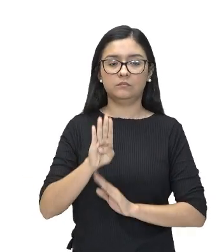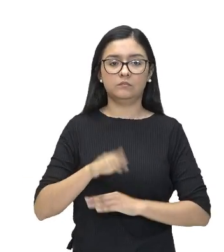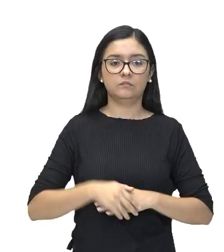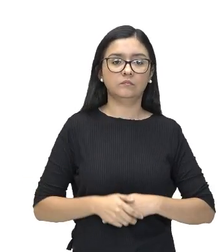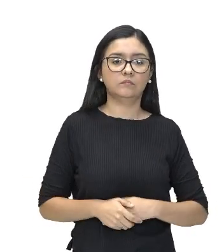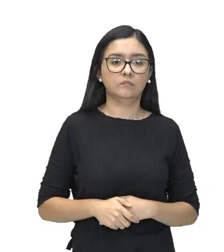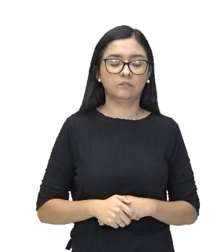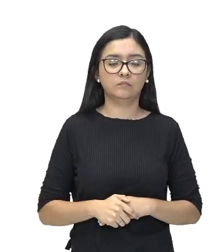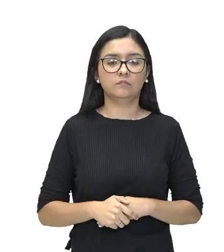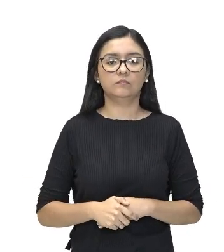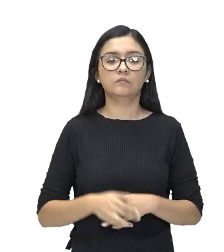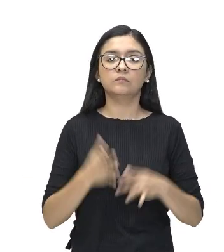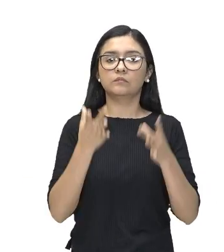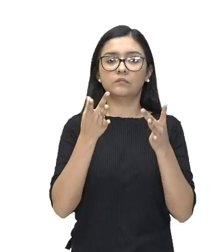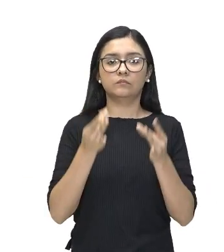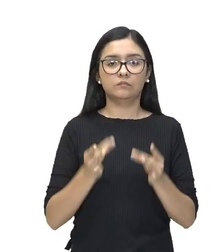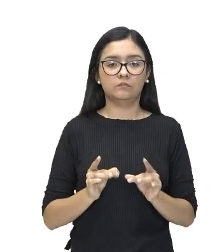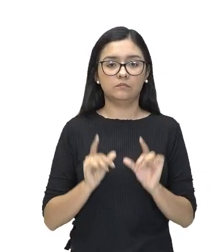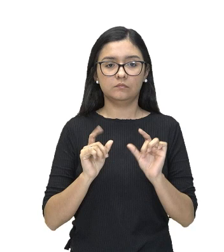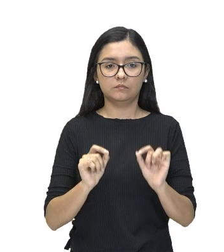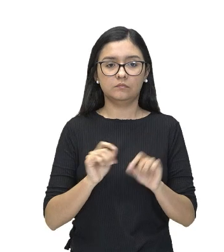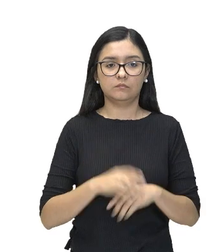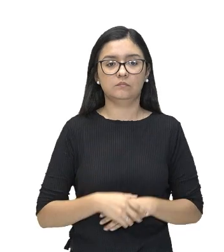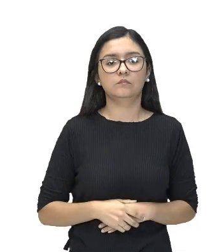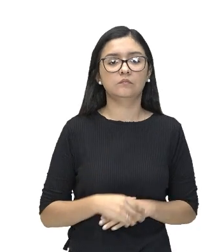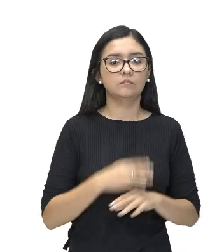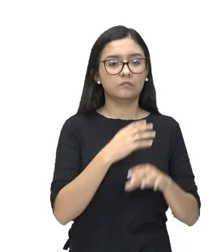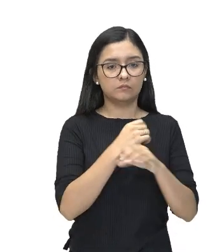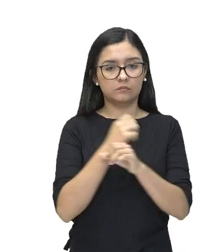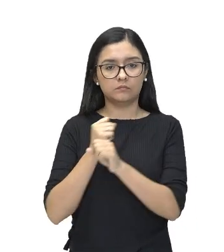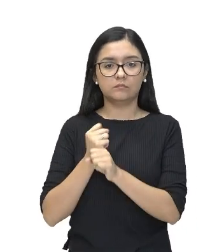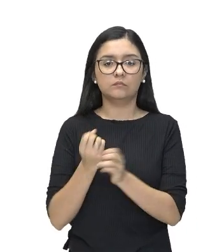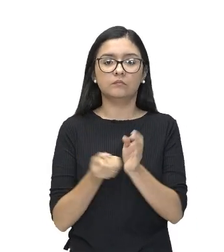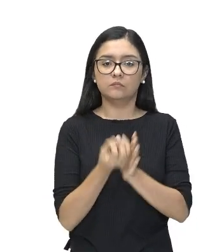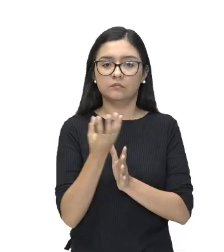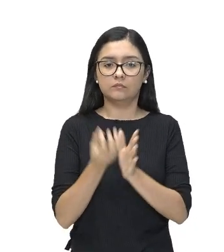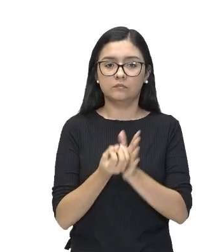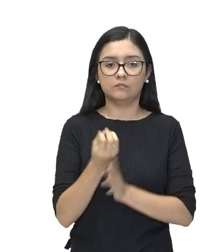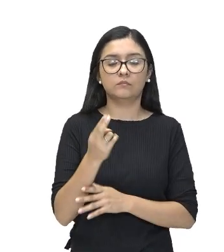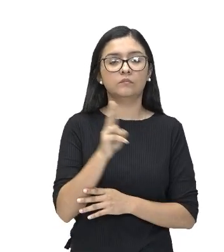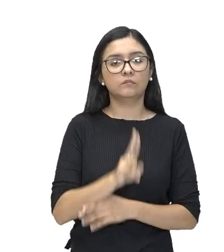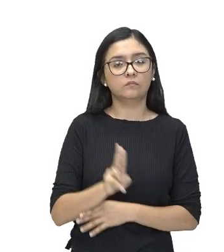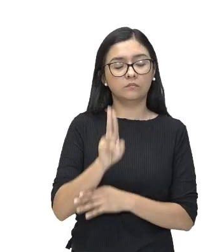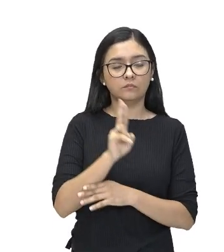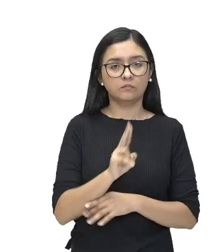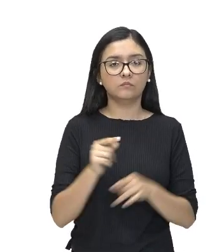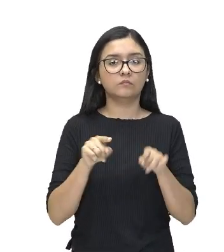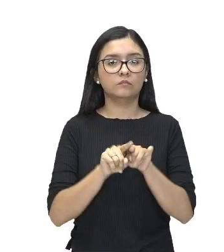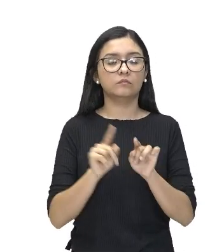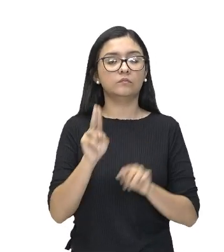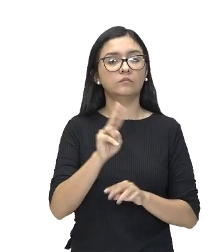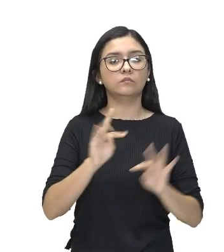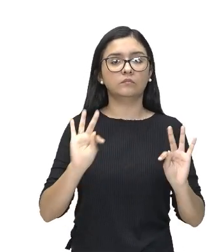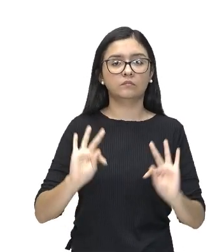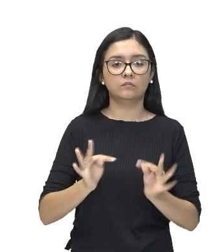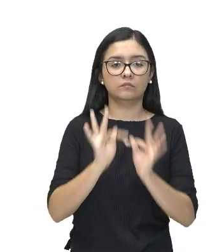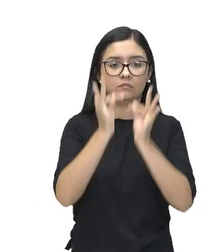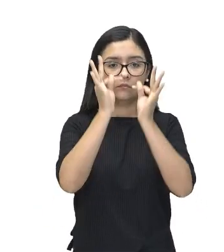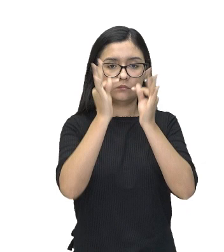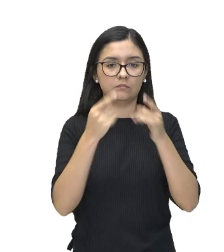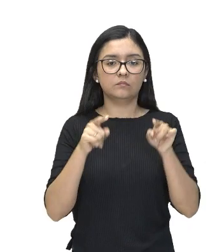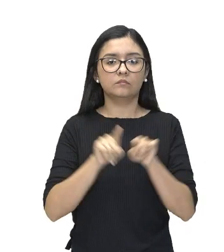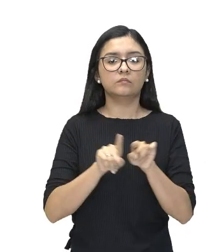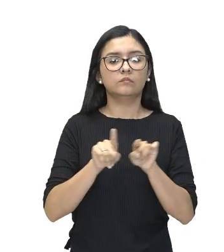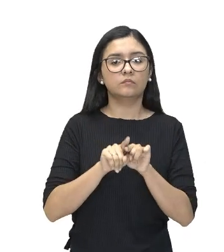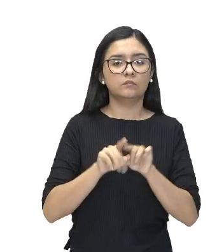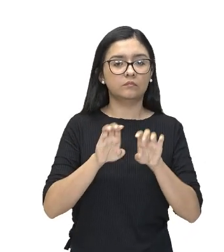E o detalhamento, resolução e elaboração com e sem uso de tecnologias. Problemas que